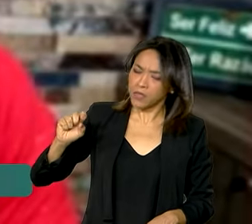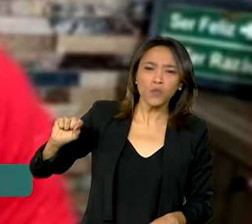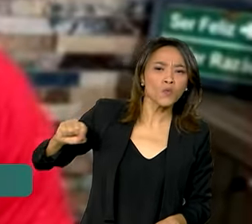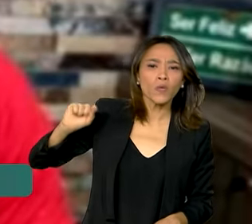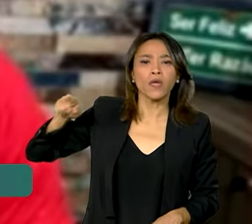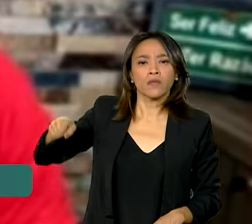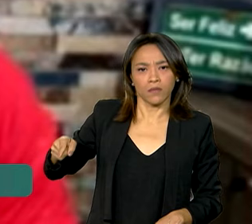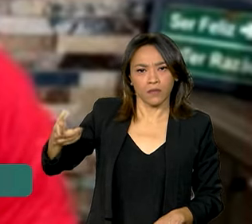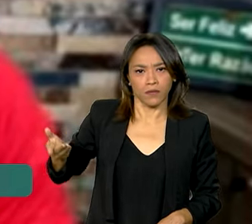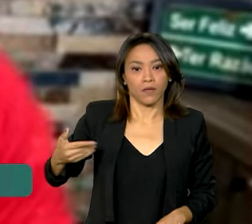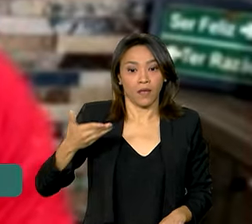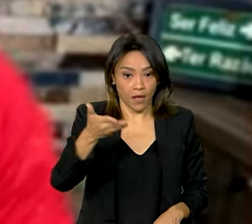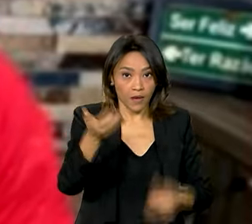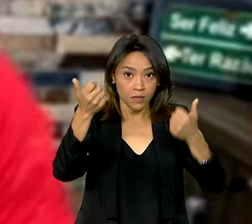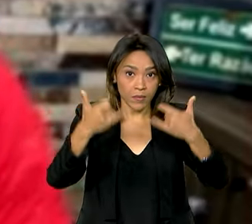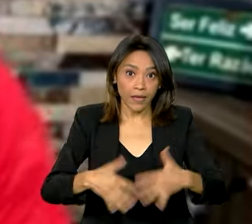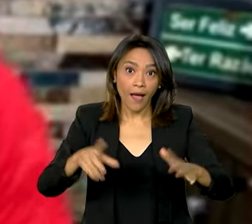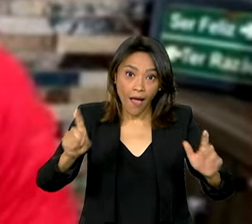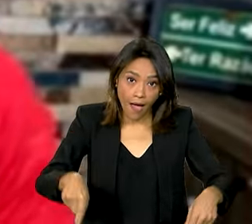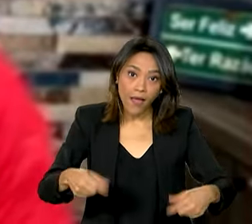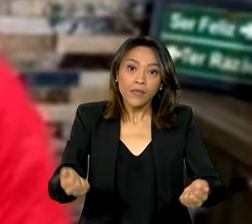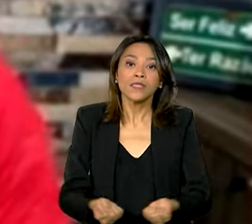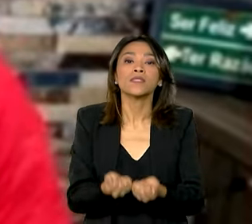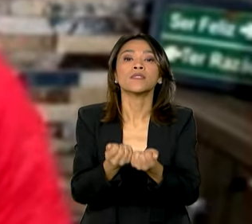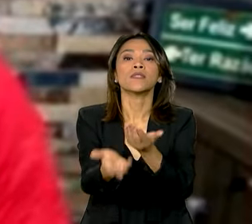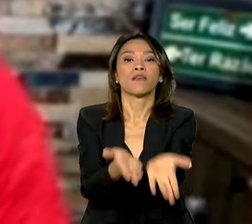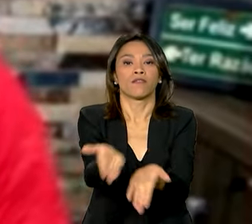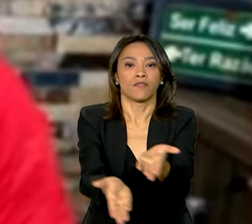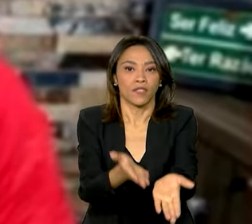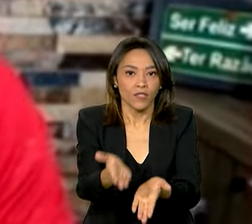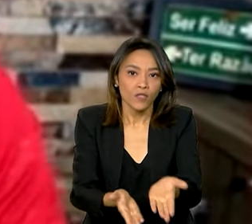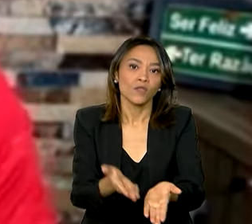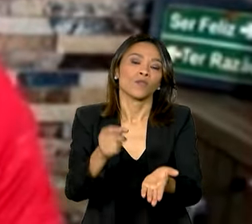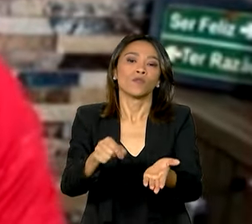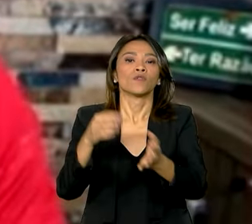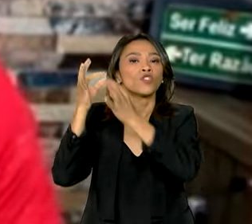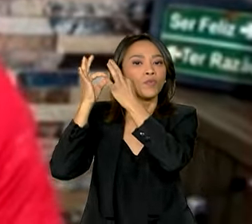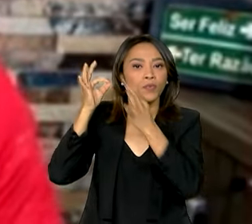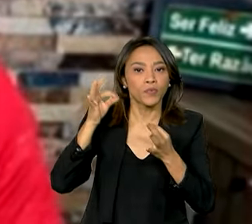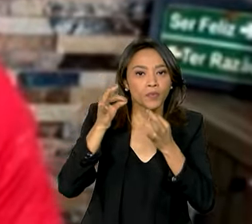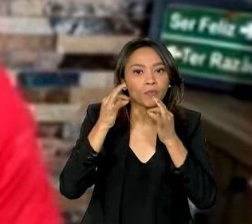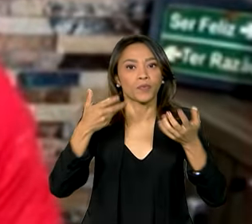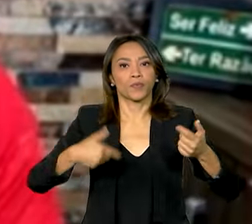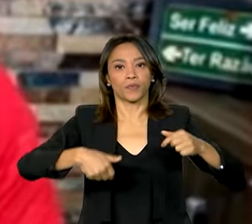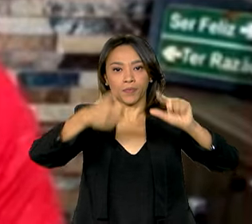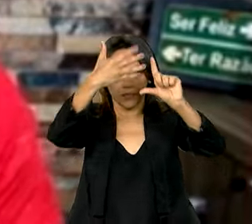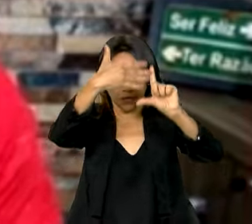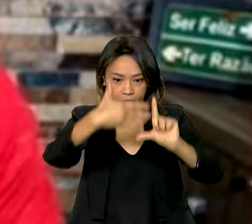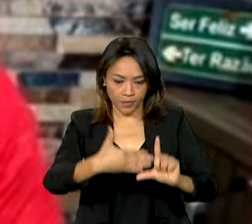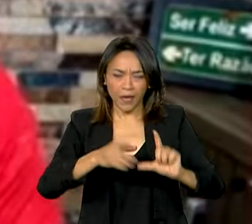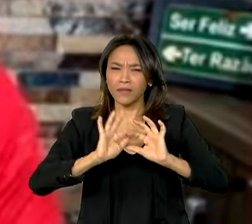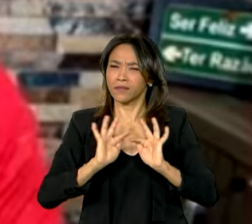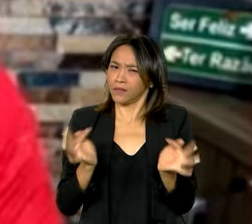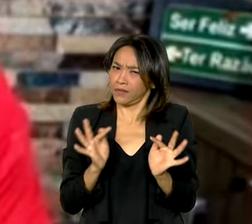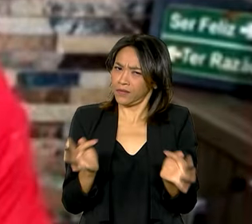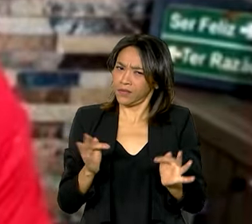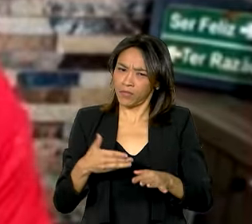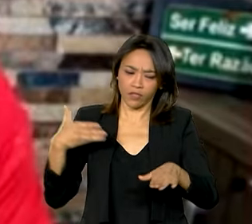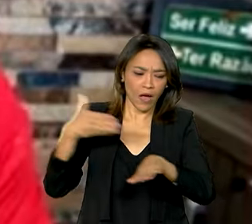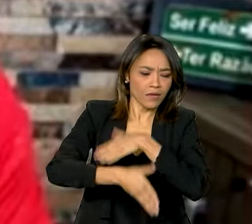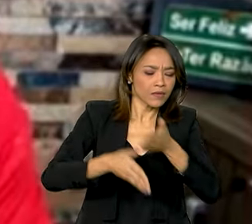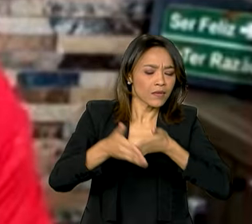INSS é uma central de serviços que tem uma funcionalidade muito didática, muito simples de